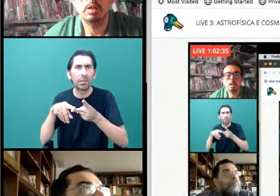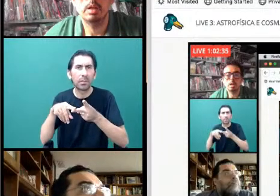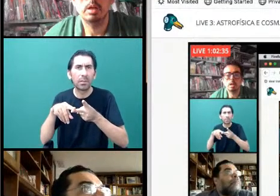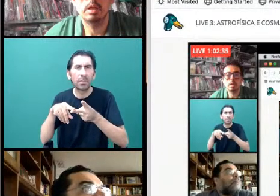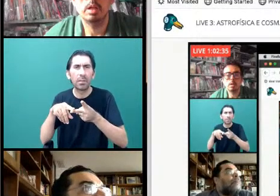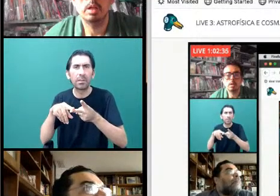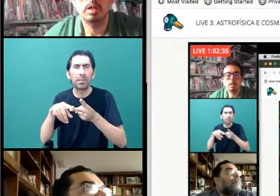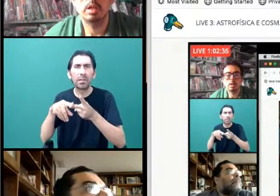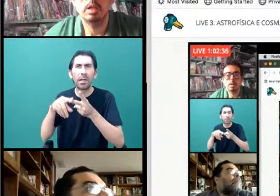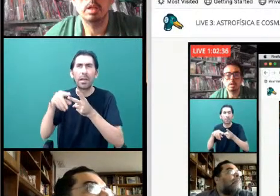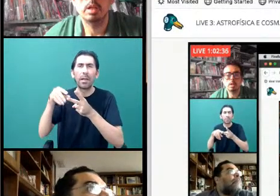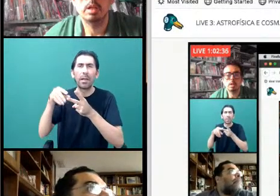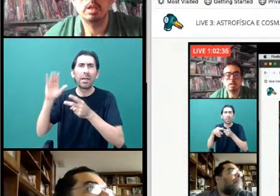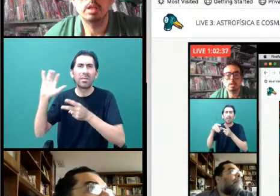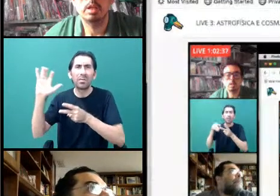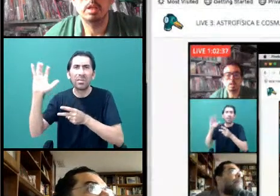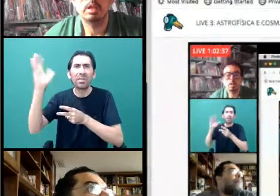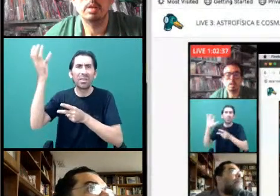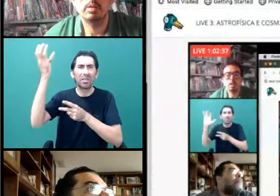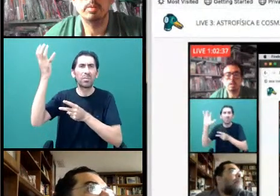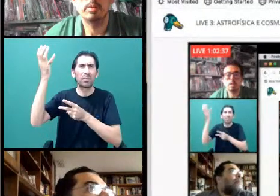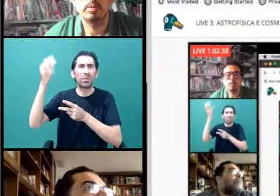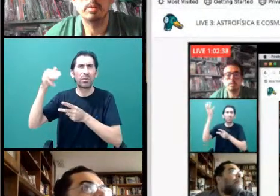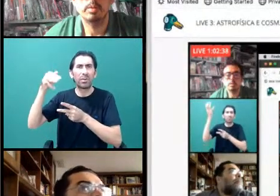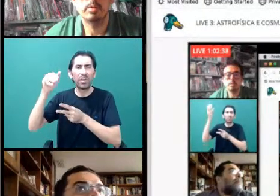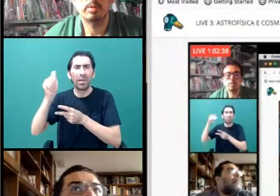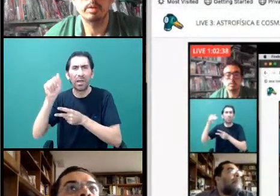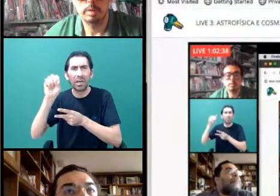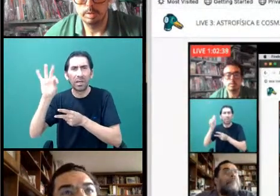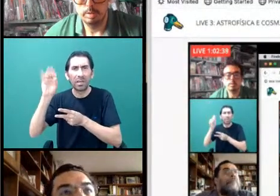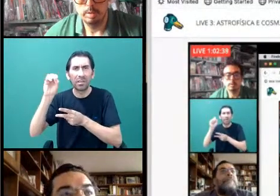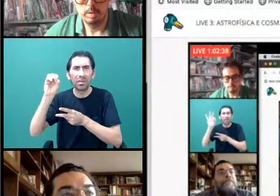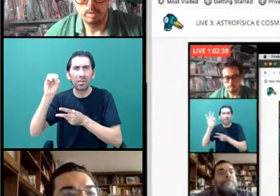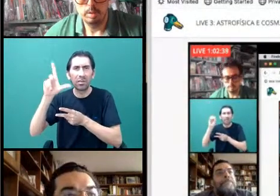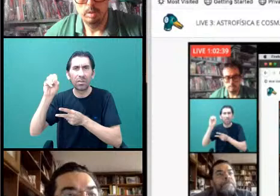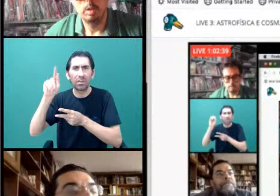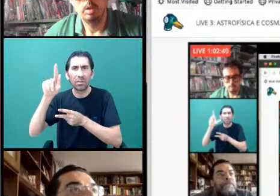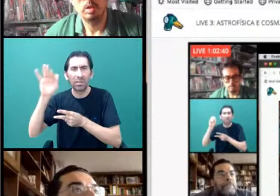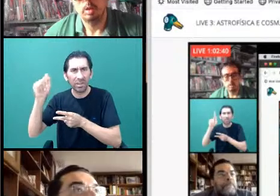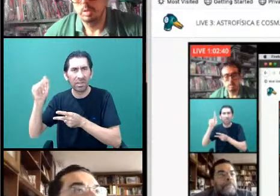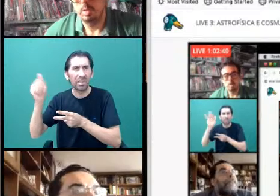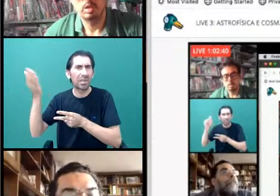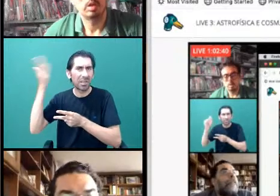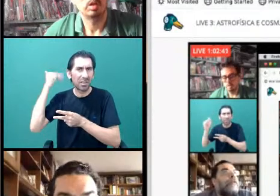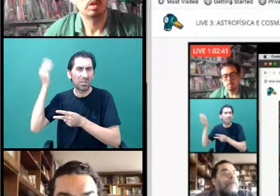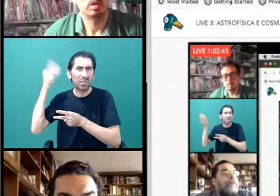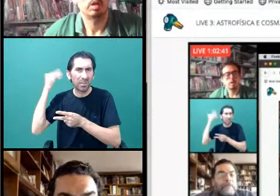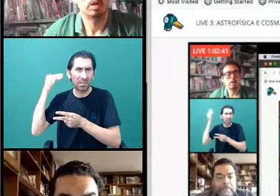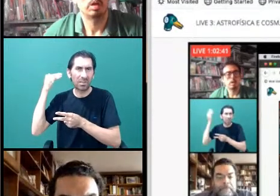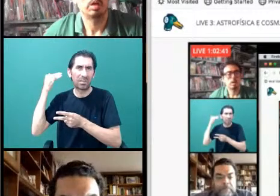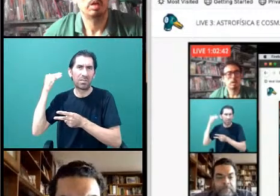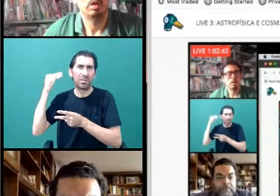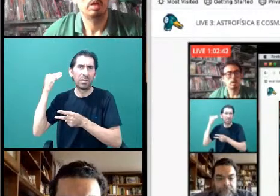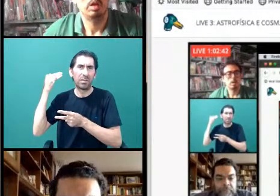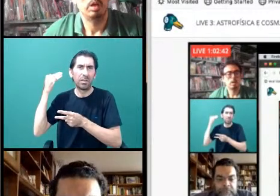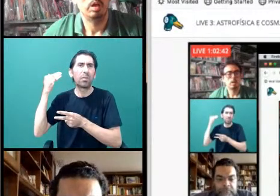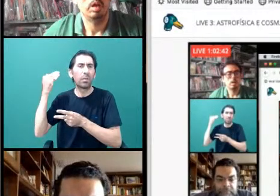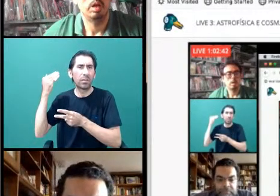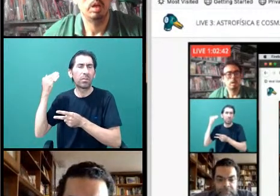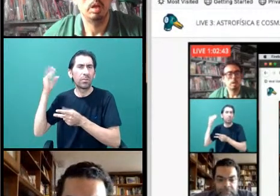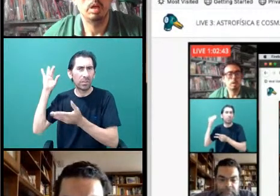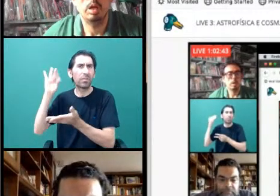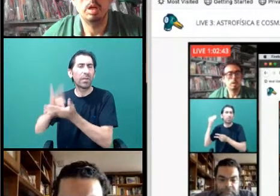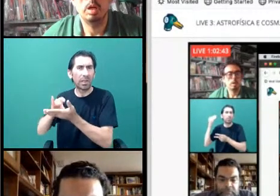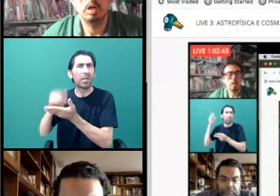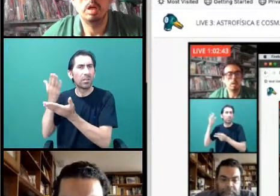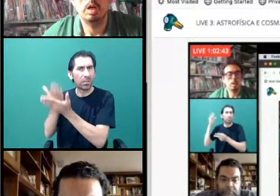meteorologia, por que não é então a astrologia? E era no passado, quando a astrologia simplesmente era o estudo dos astros,